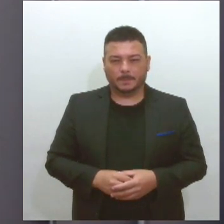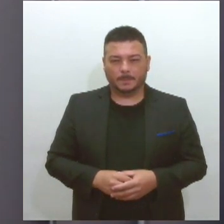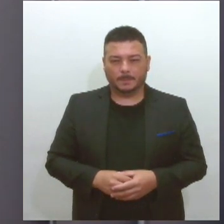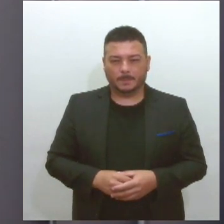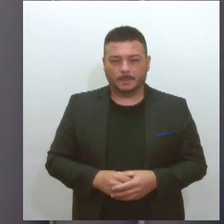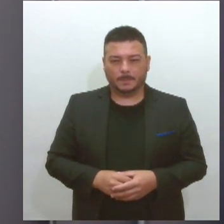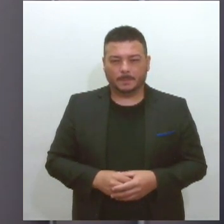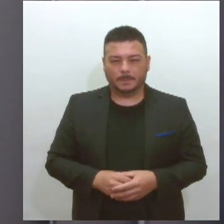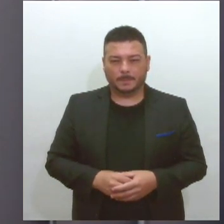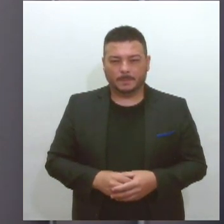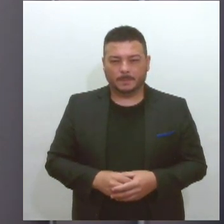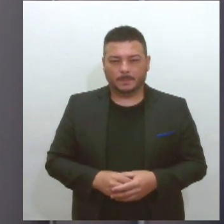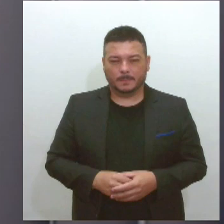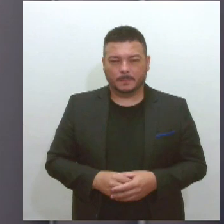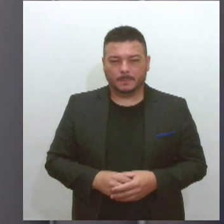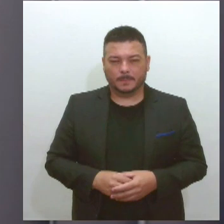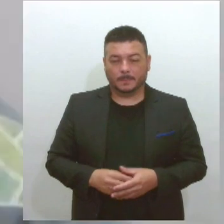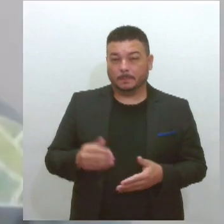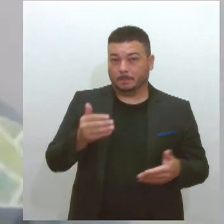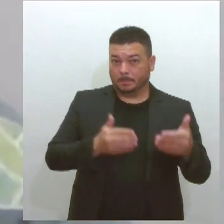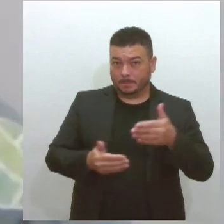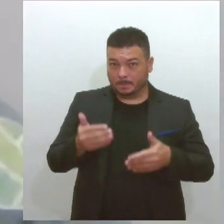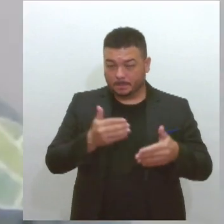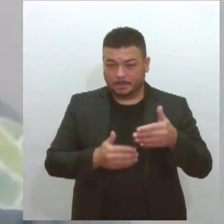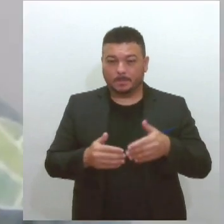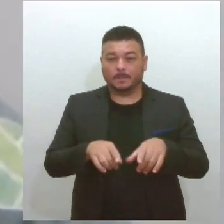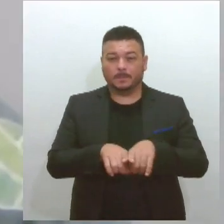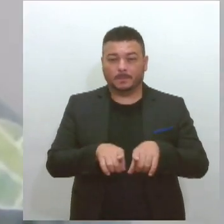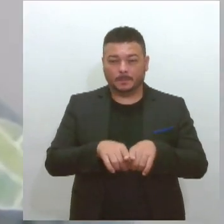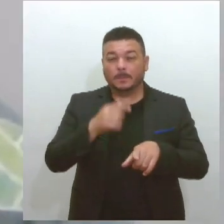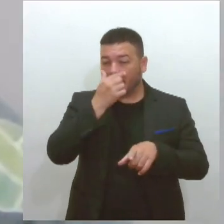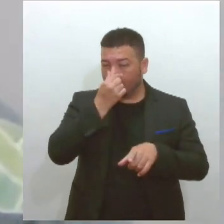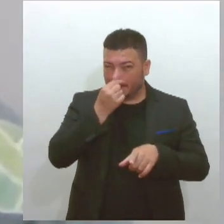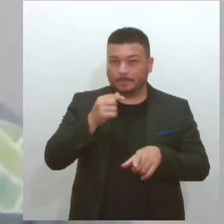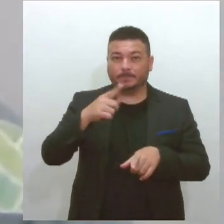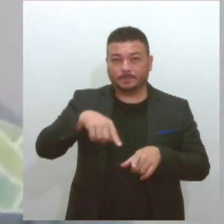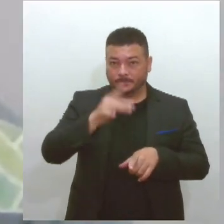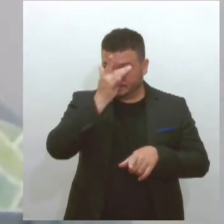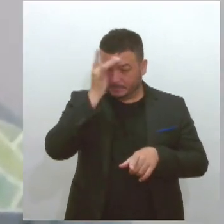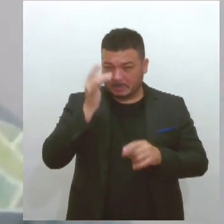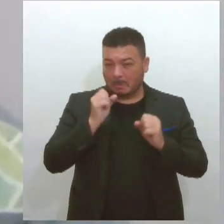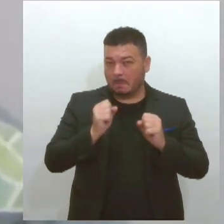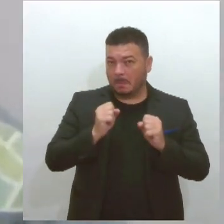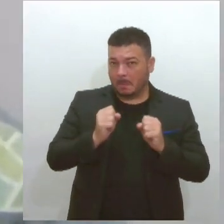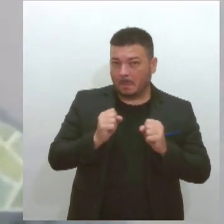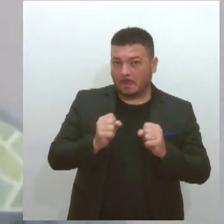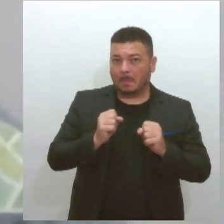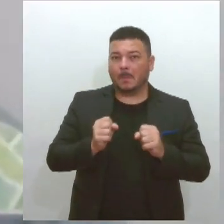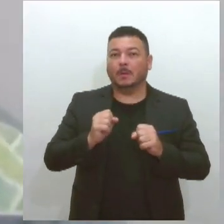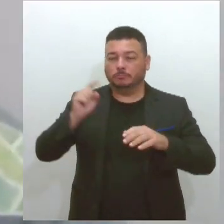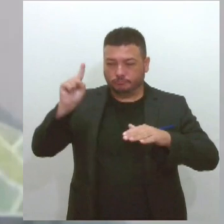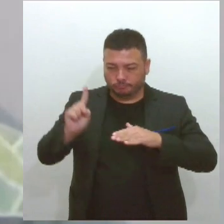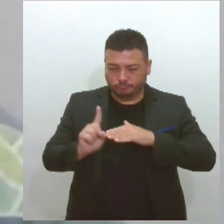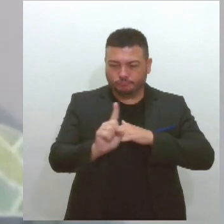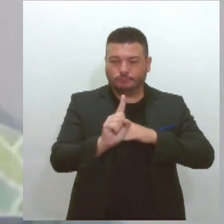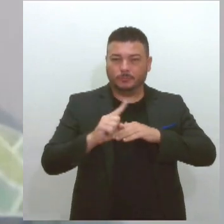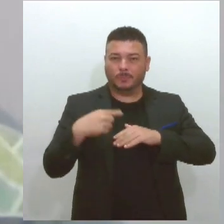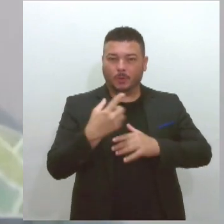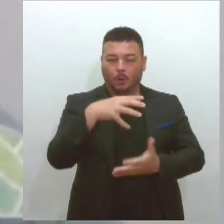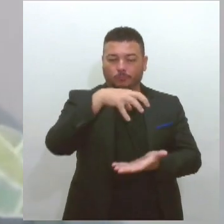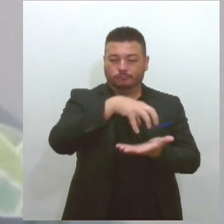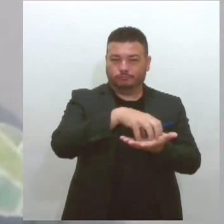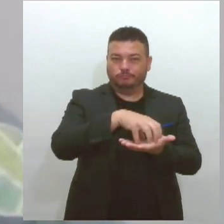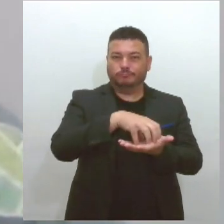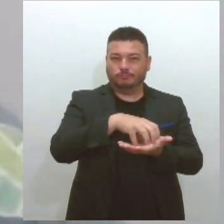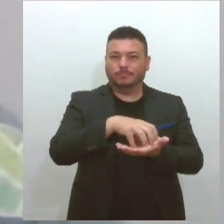tranquilo, para fazer parte da cooperativa, né, a pessoa pode se localizar até a nossa sede, que fica no bairro Santa